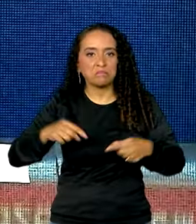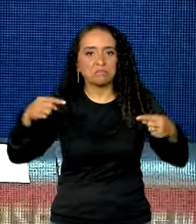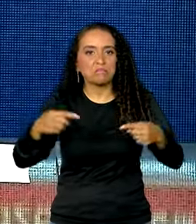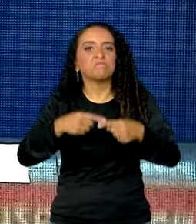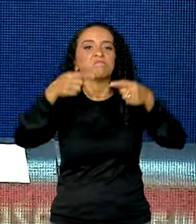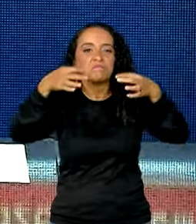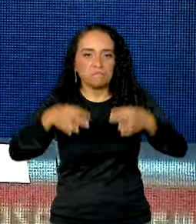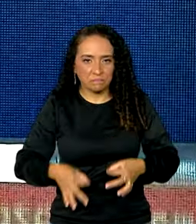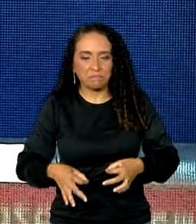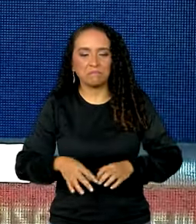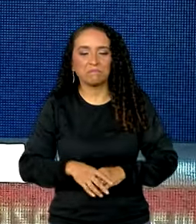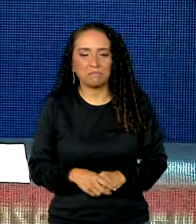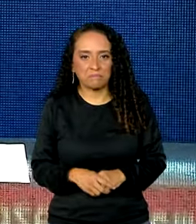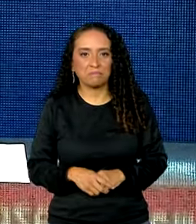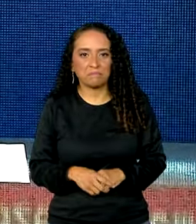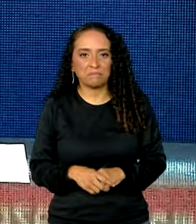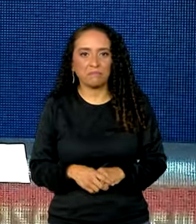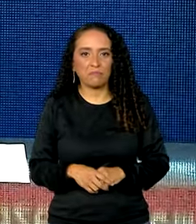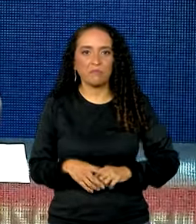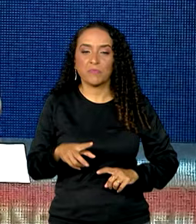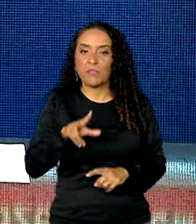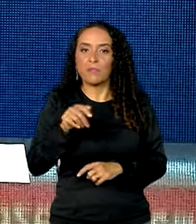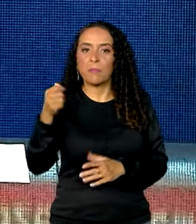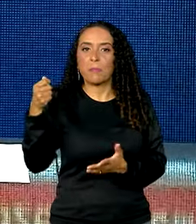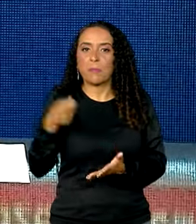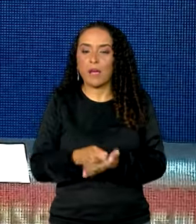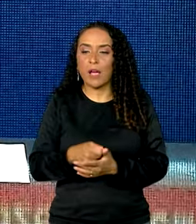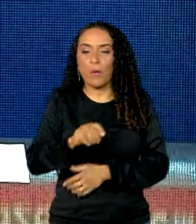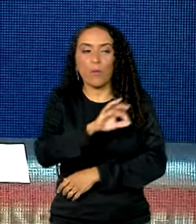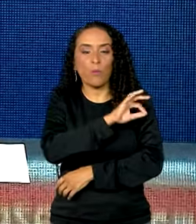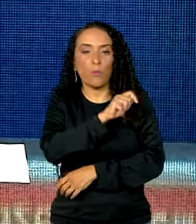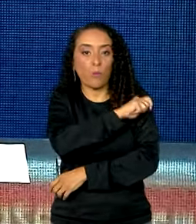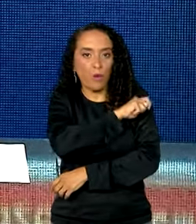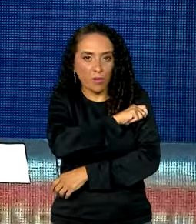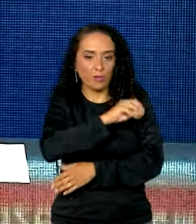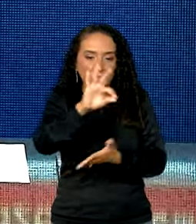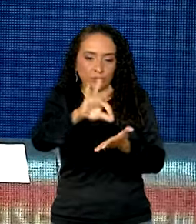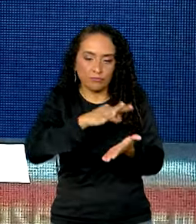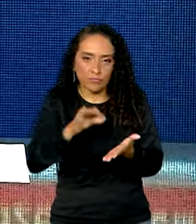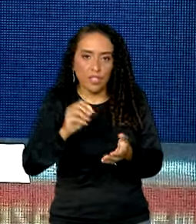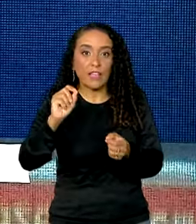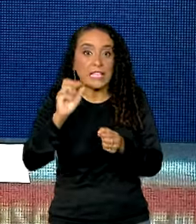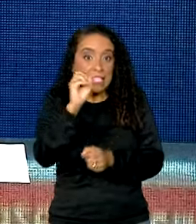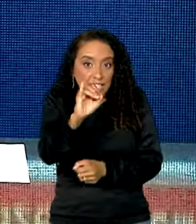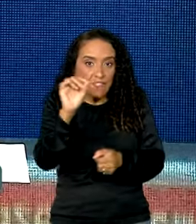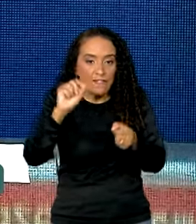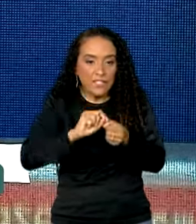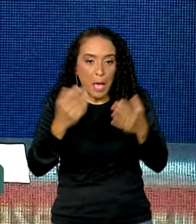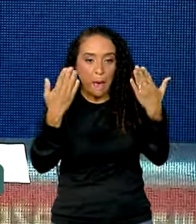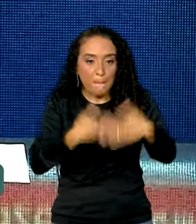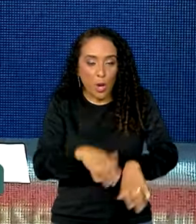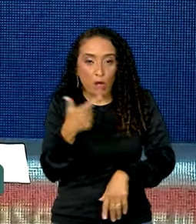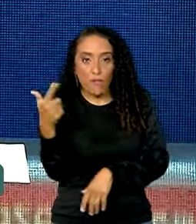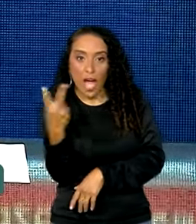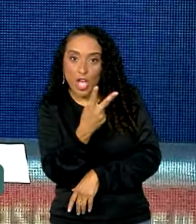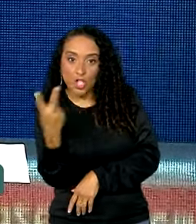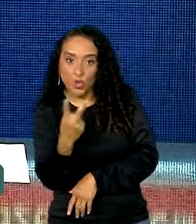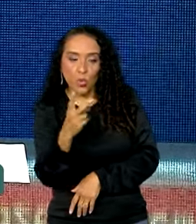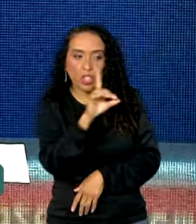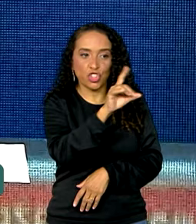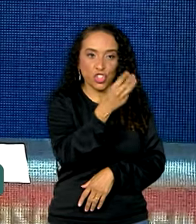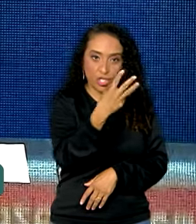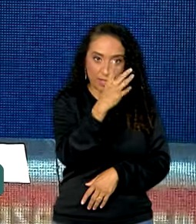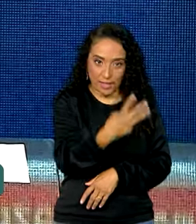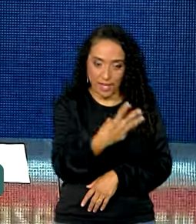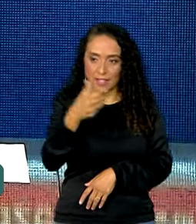pagará o aluno inscrito que realizar as duas etapas da prova, no dia 3 e no dia 10, pagará